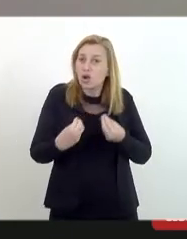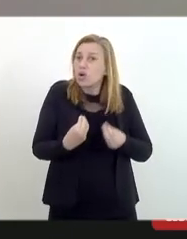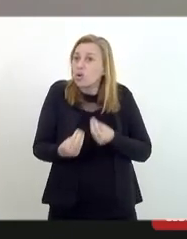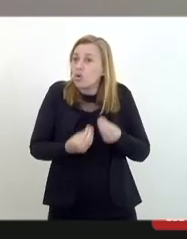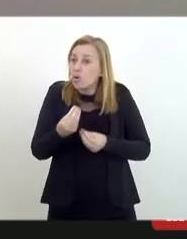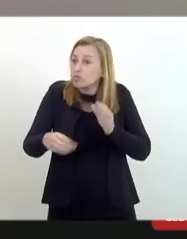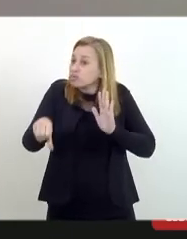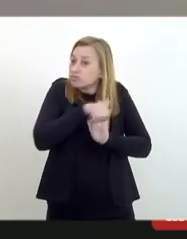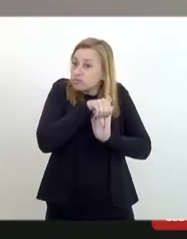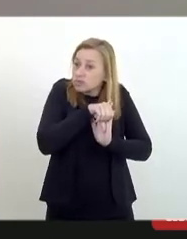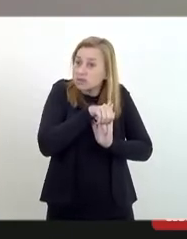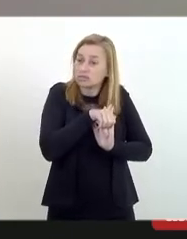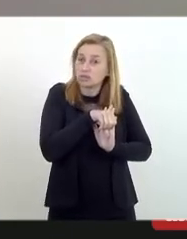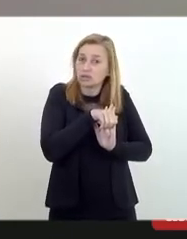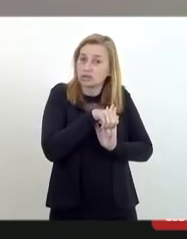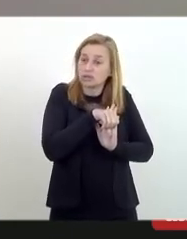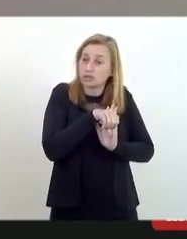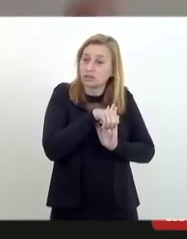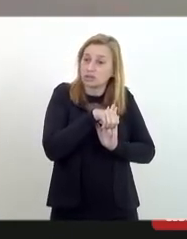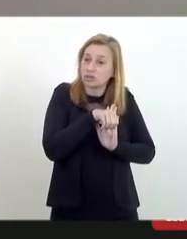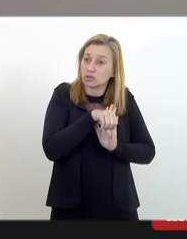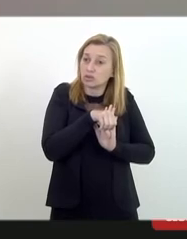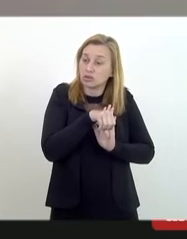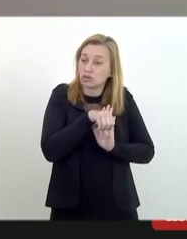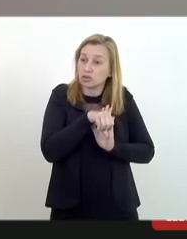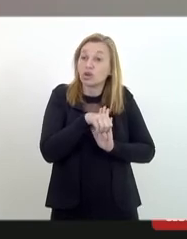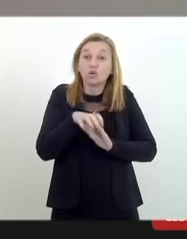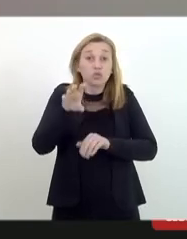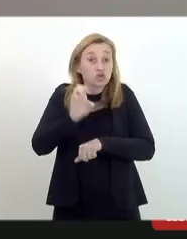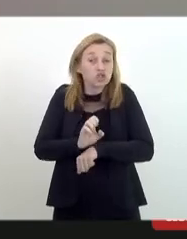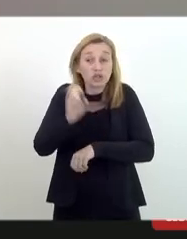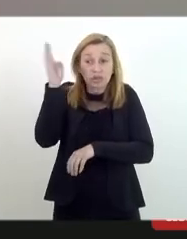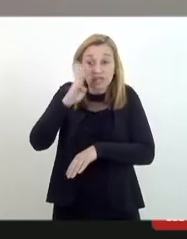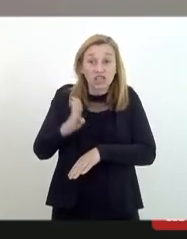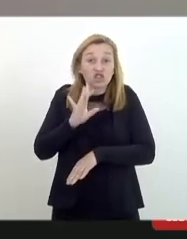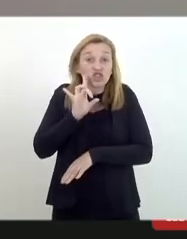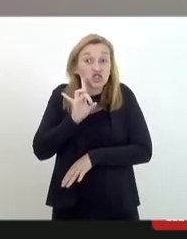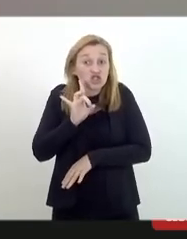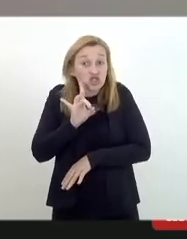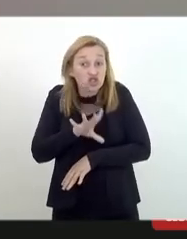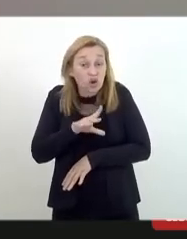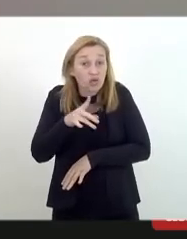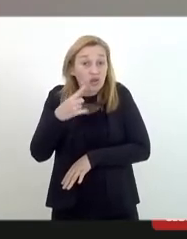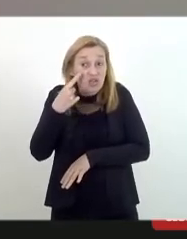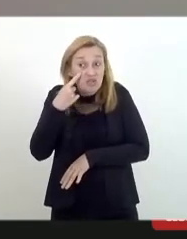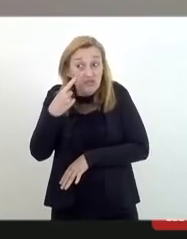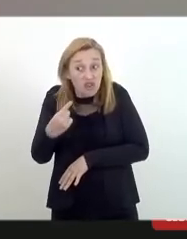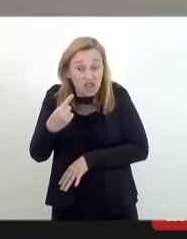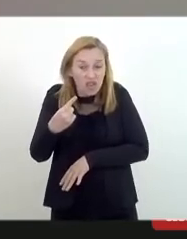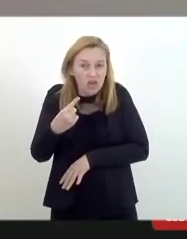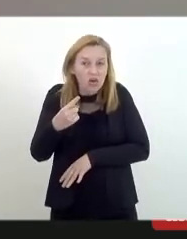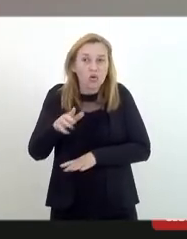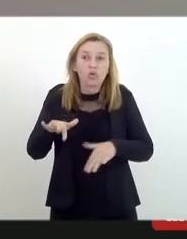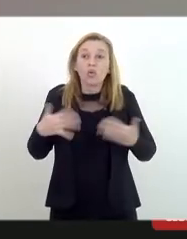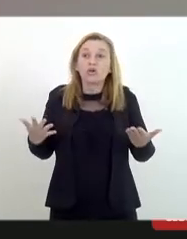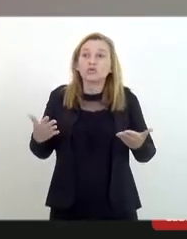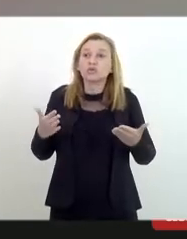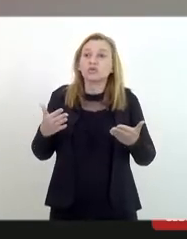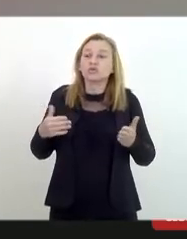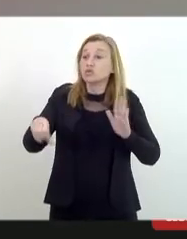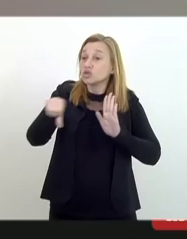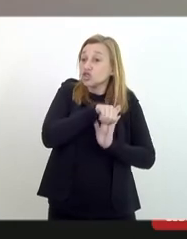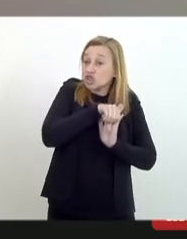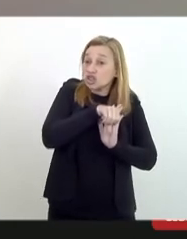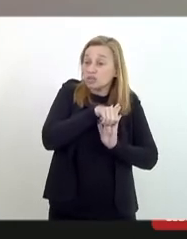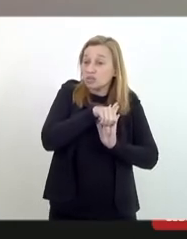crime ou só vamos dar o Estado brasileiro só vai abrir os olhos quando esses crimes eles já